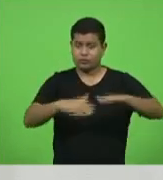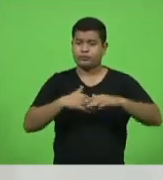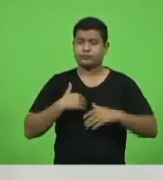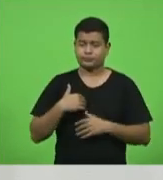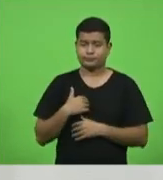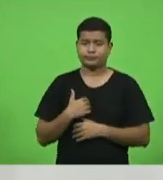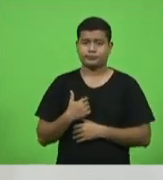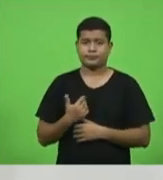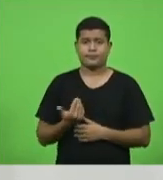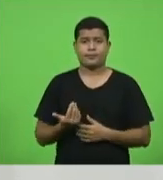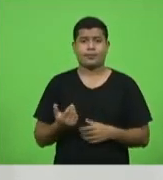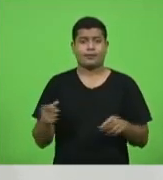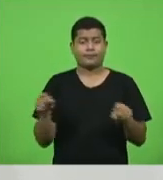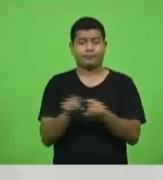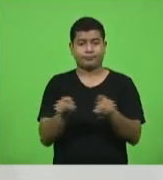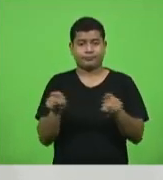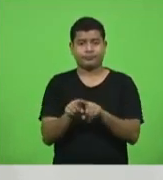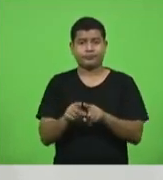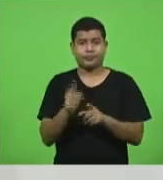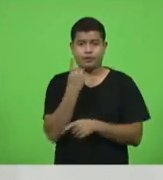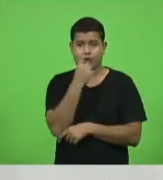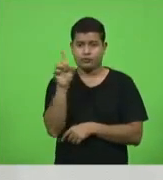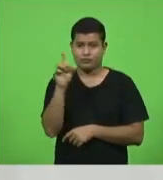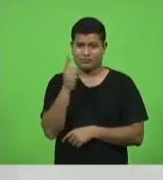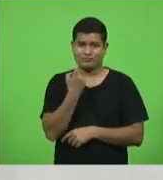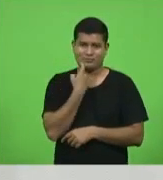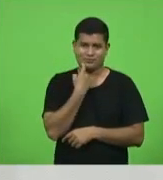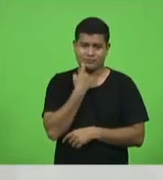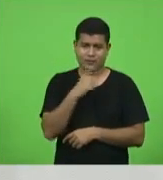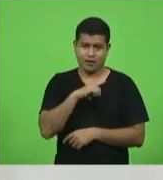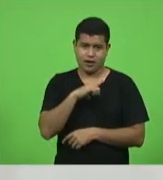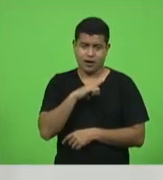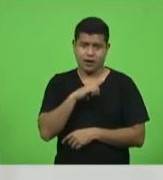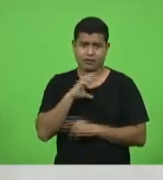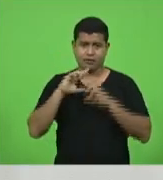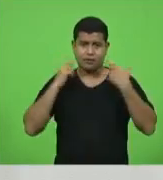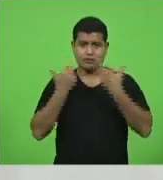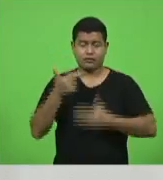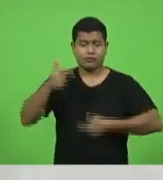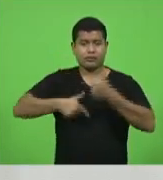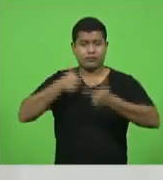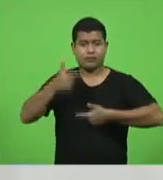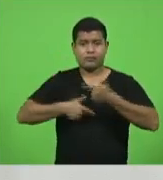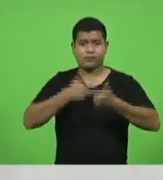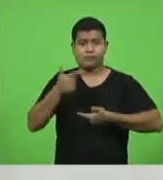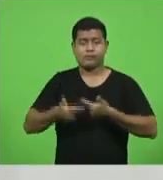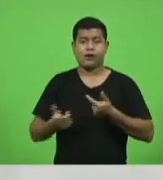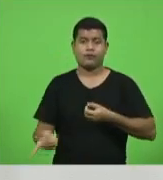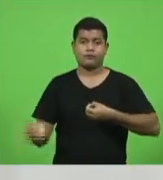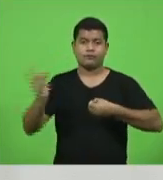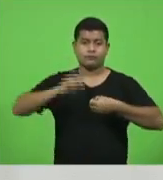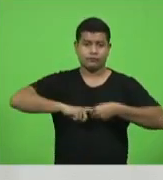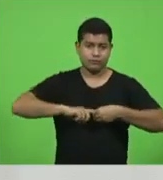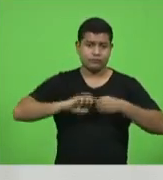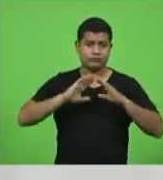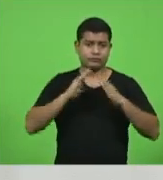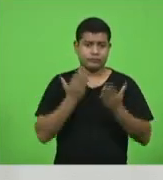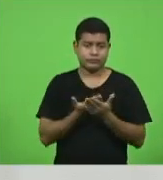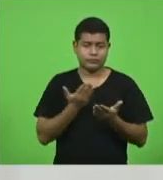Da mesma forma, na última sexta-feira, fizemos uma reunião de trabalho sobre o retorno às aulas